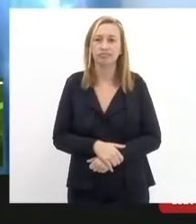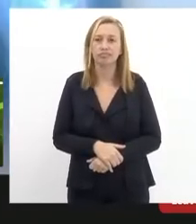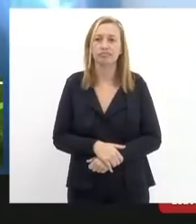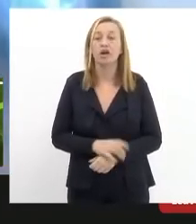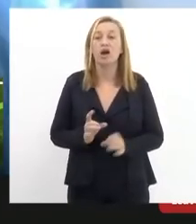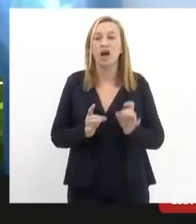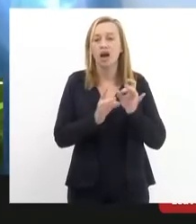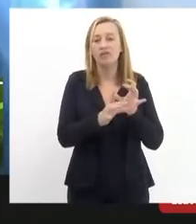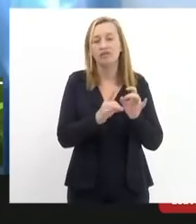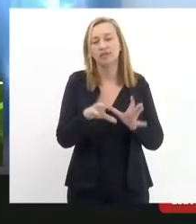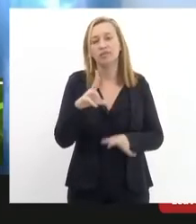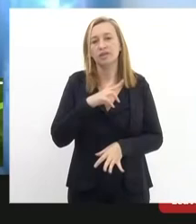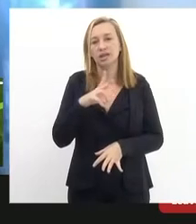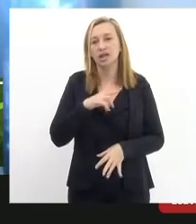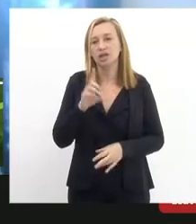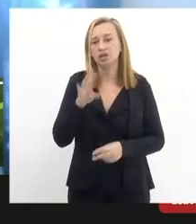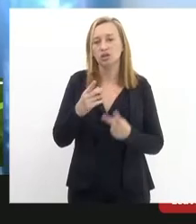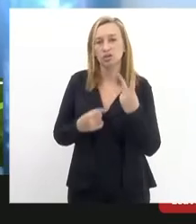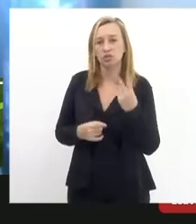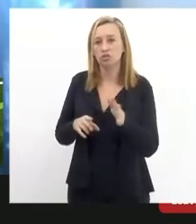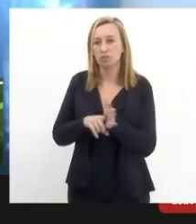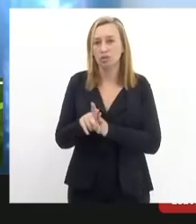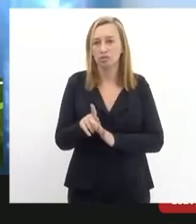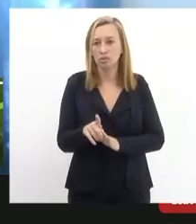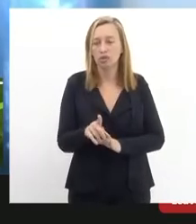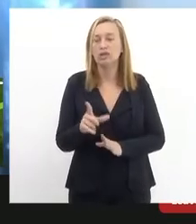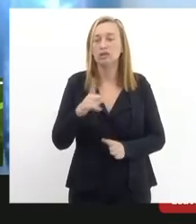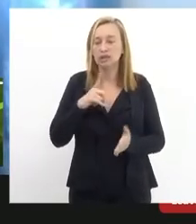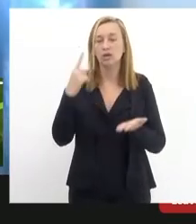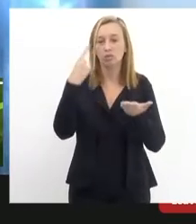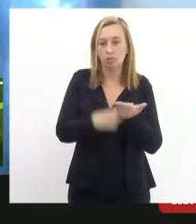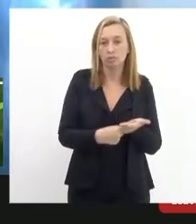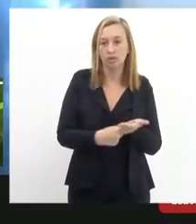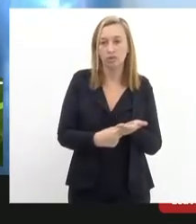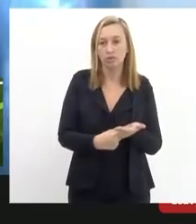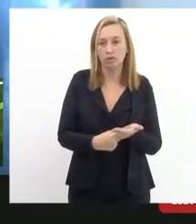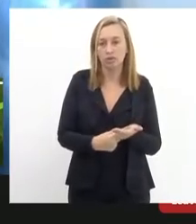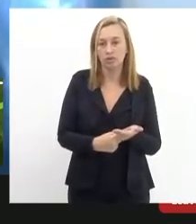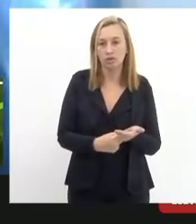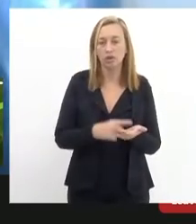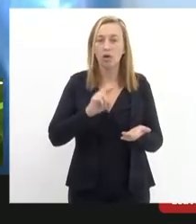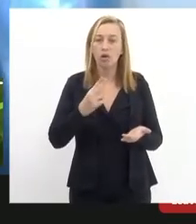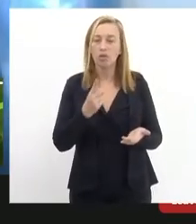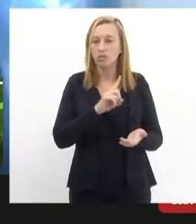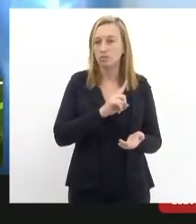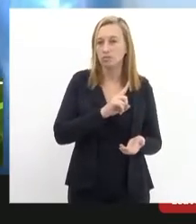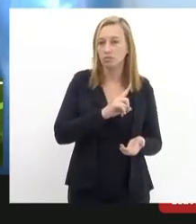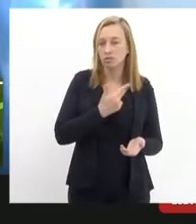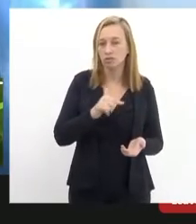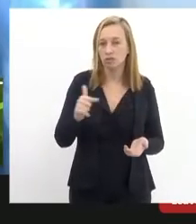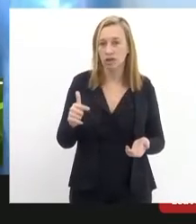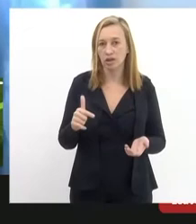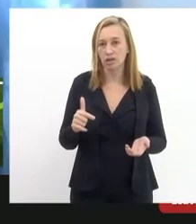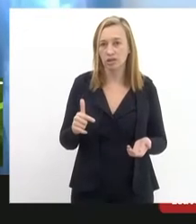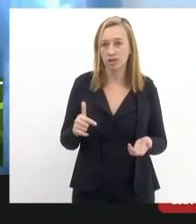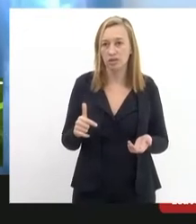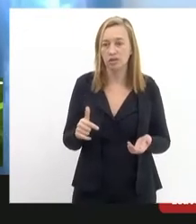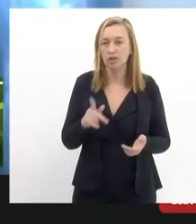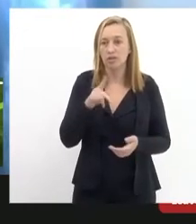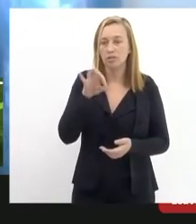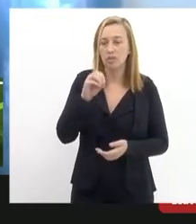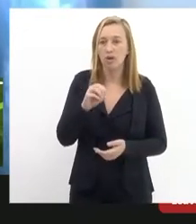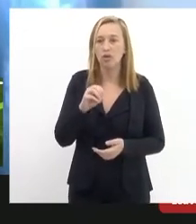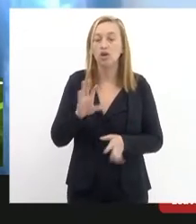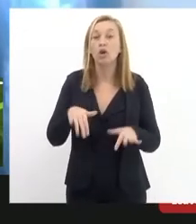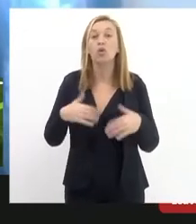privatização então são só essas duas perguntas se há o compromisso com ou sem privatização de Paula Matos e